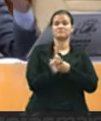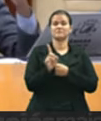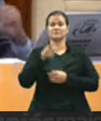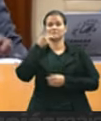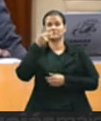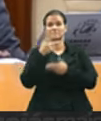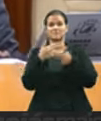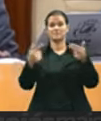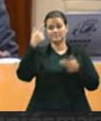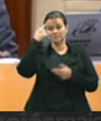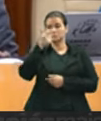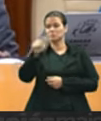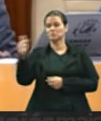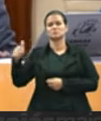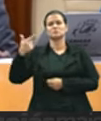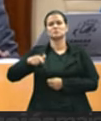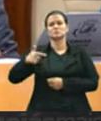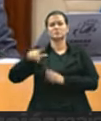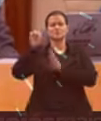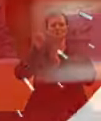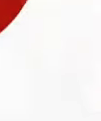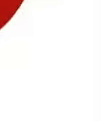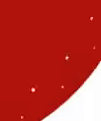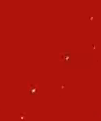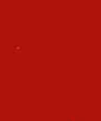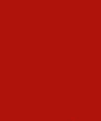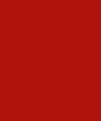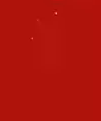achando que os demais não têm o direito de falar. Obrigado.